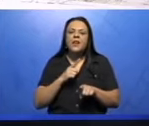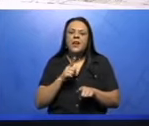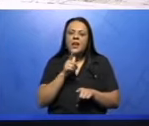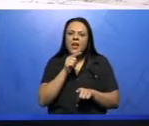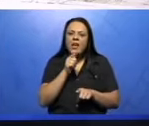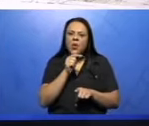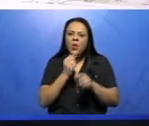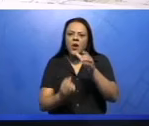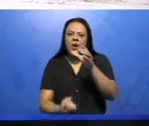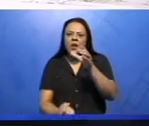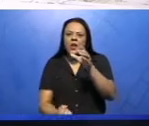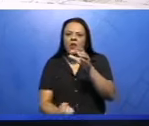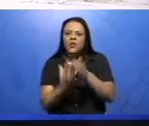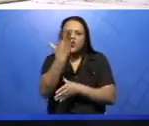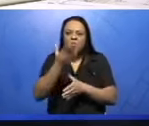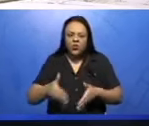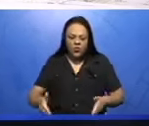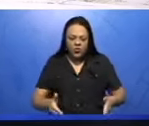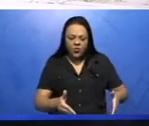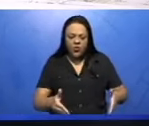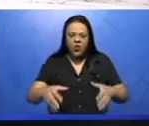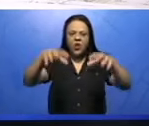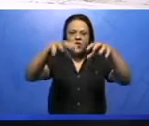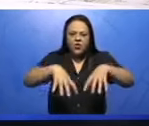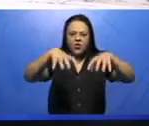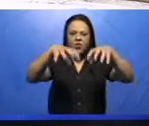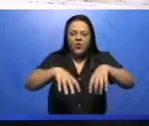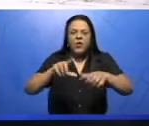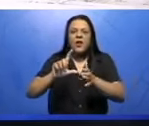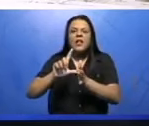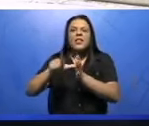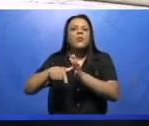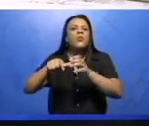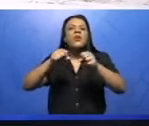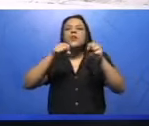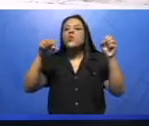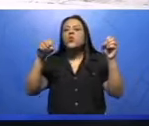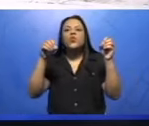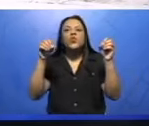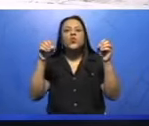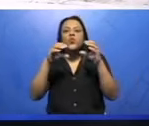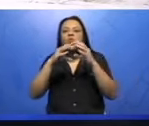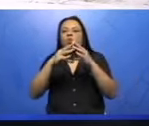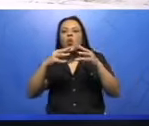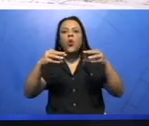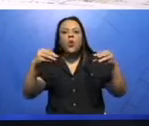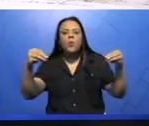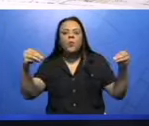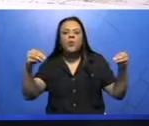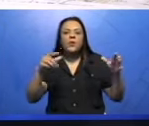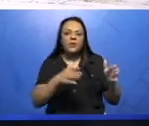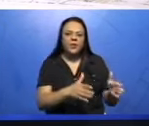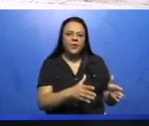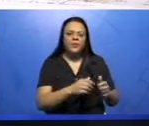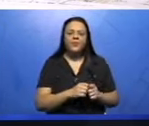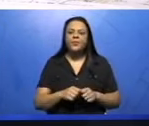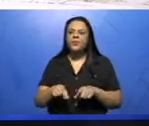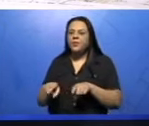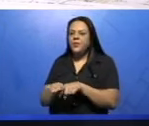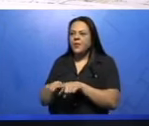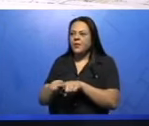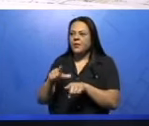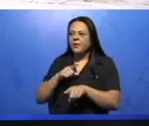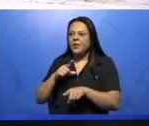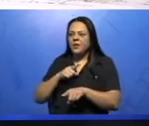de chuva e depois eles desaparecem. E nos oásis, nós temos aqui essa imagem que exemplifica a atividade